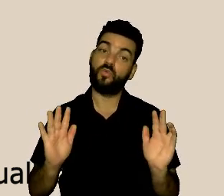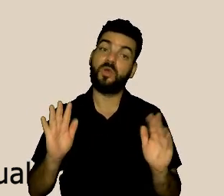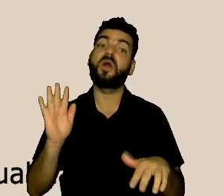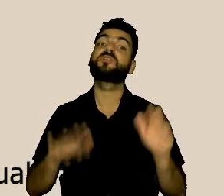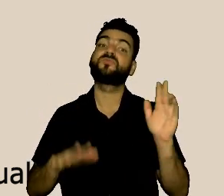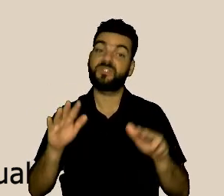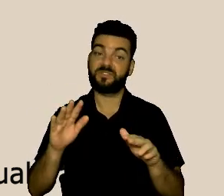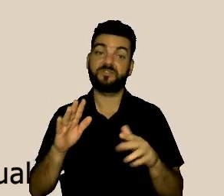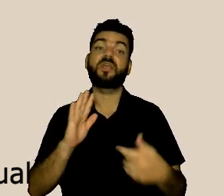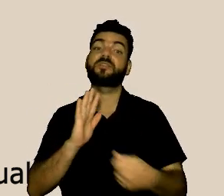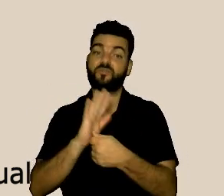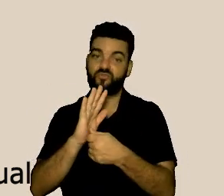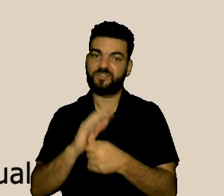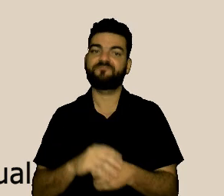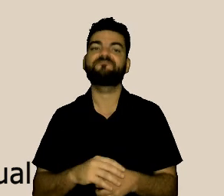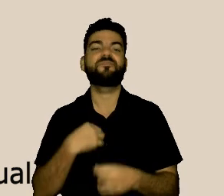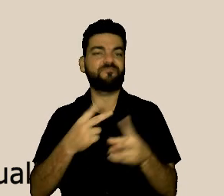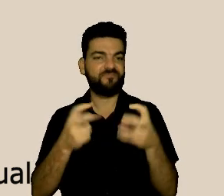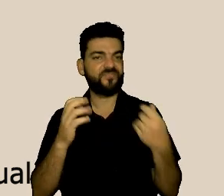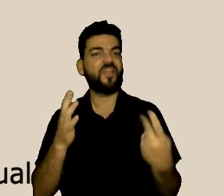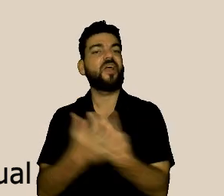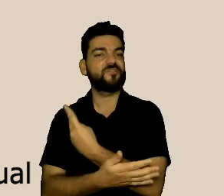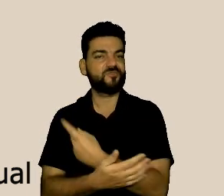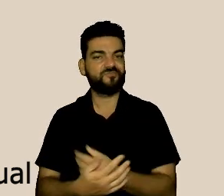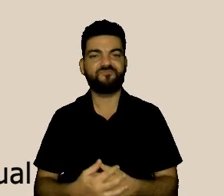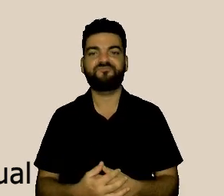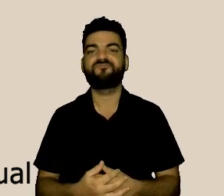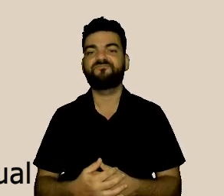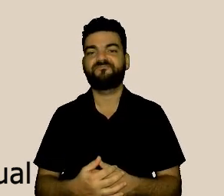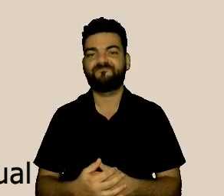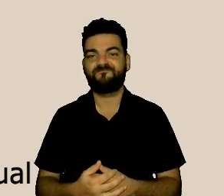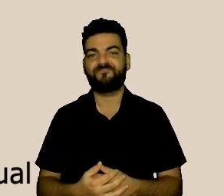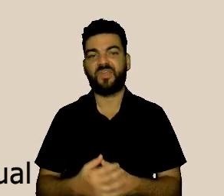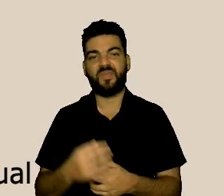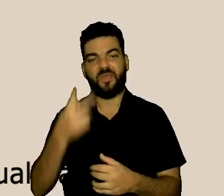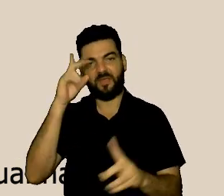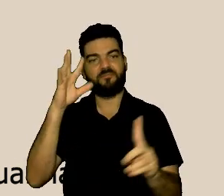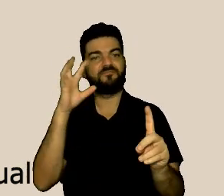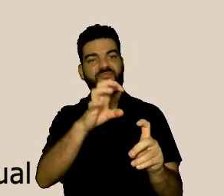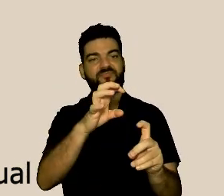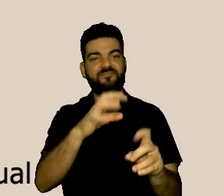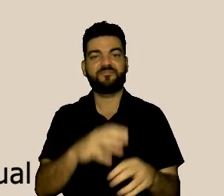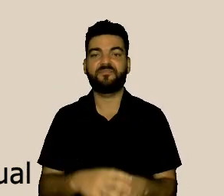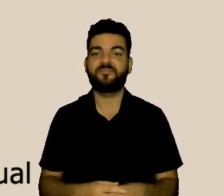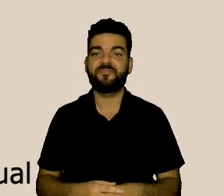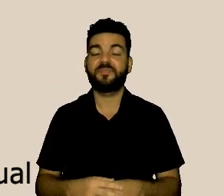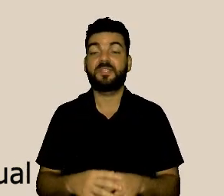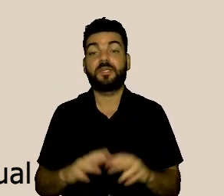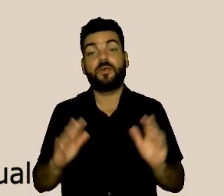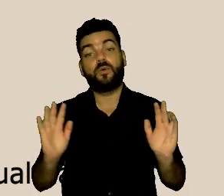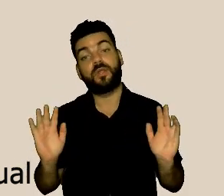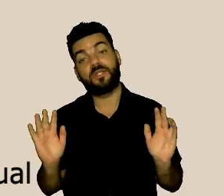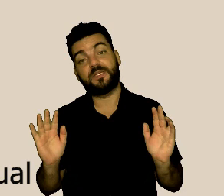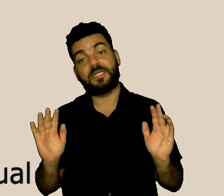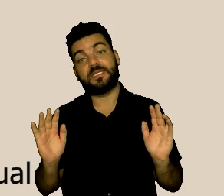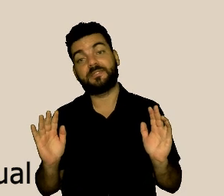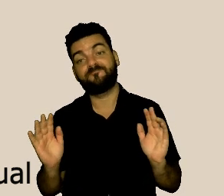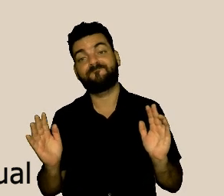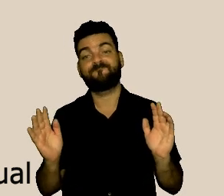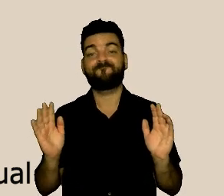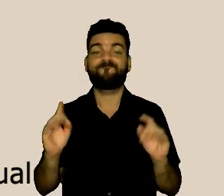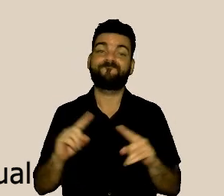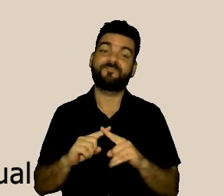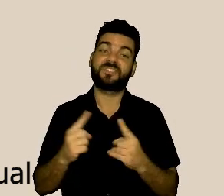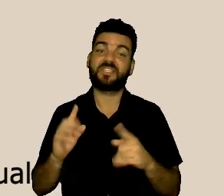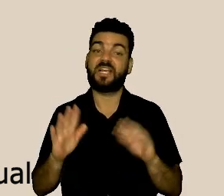ilegalidade, mas às vezes ela também revela um conflito, não propriamente